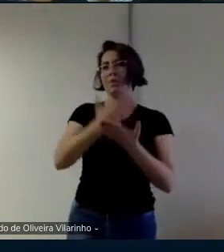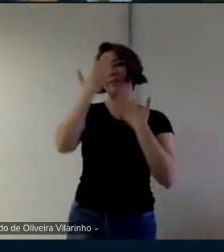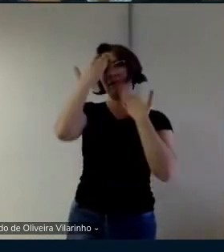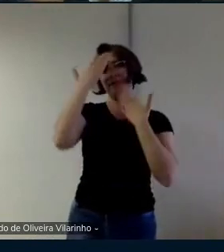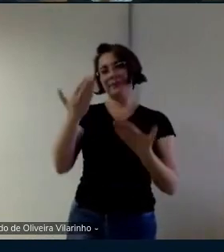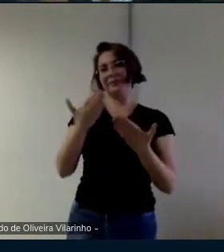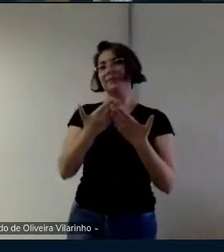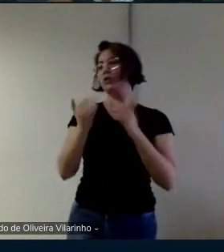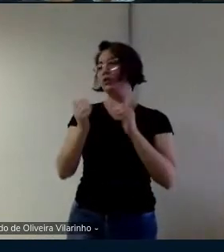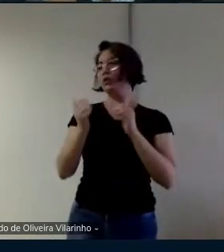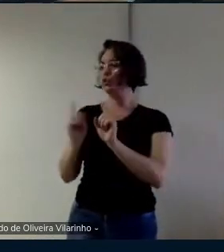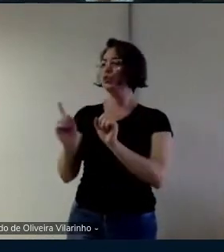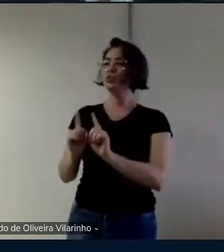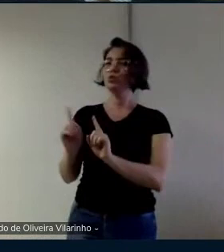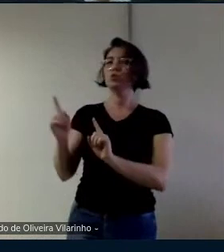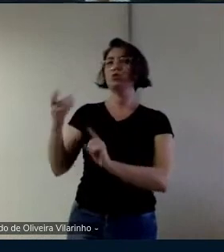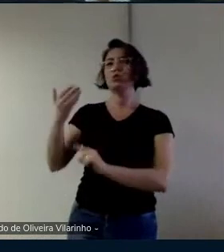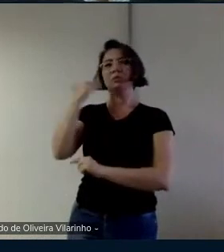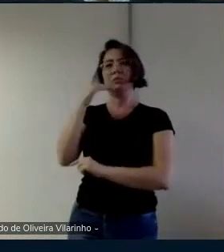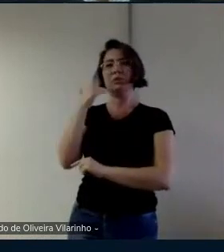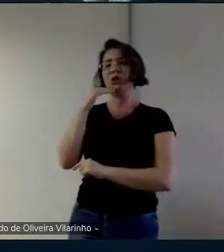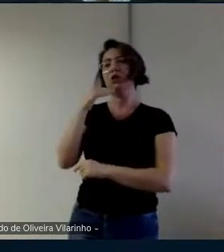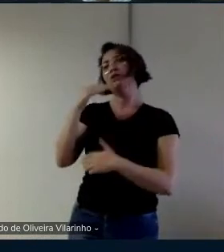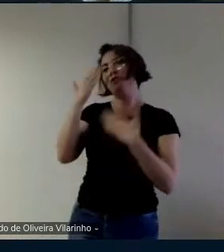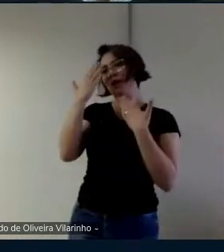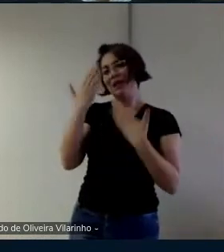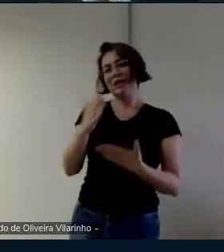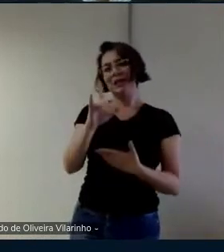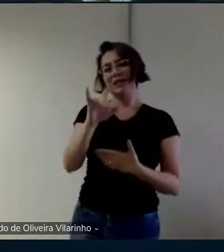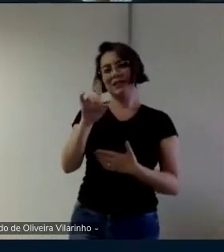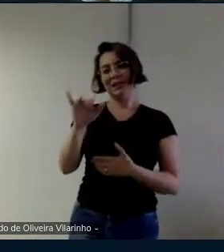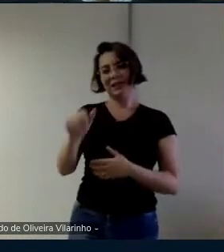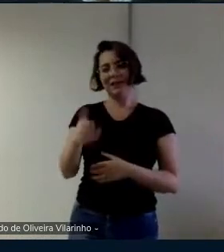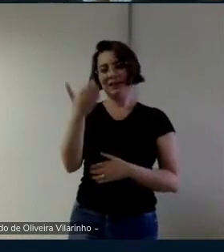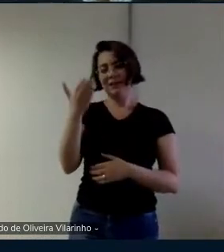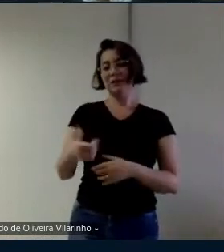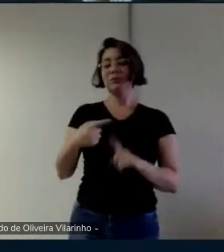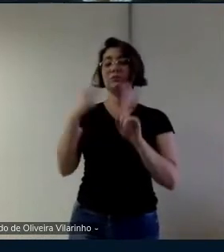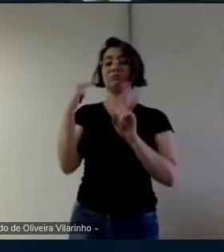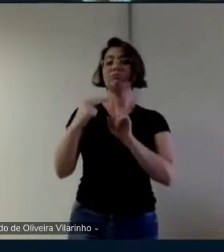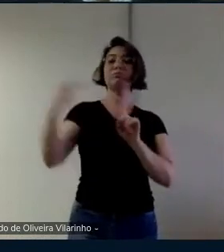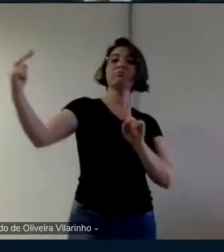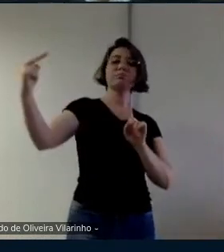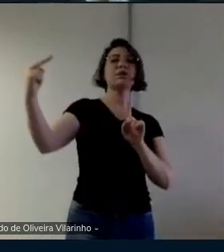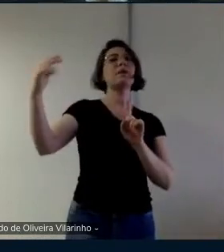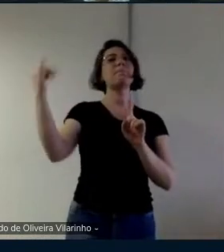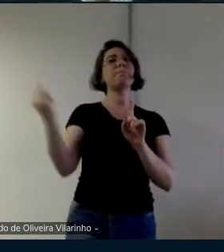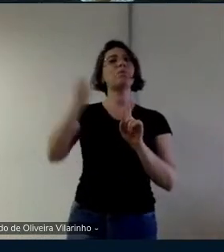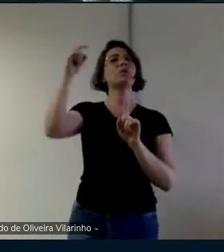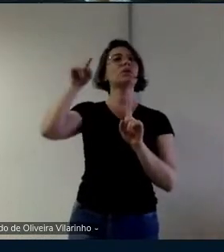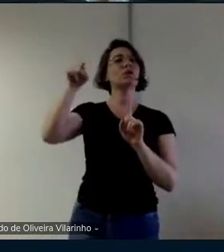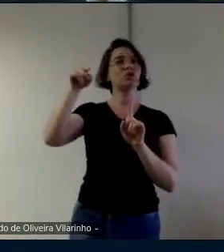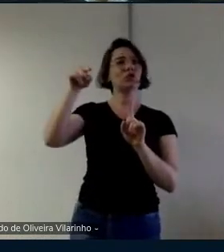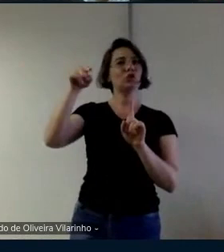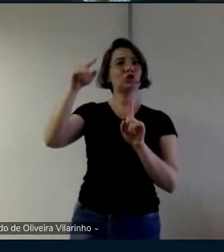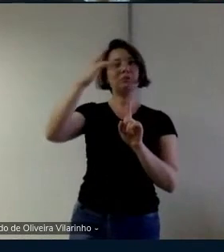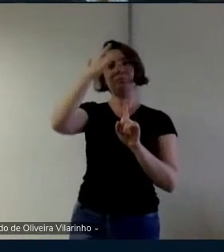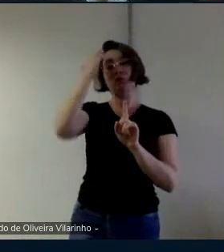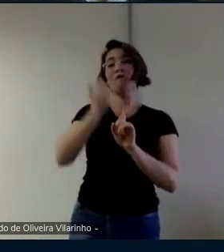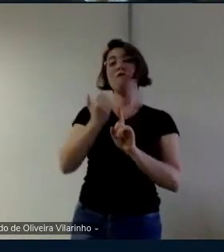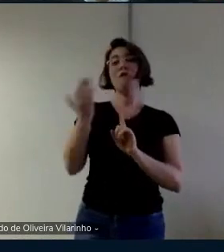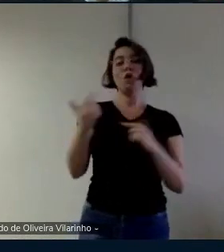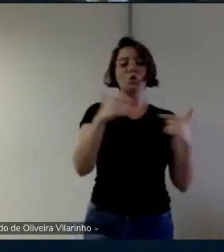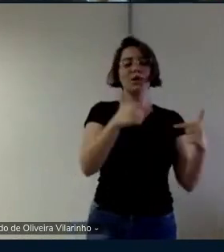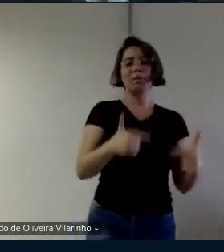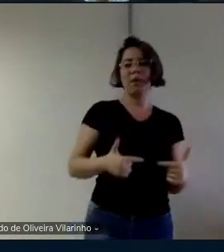junto com a Michelle aqui eu vou aproveitar e agradecer a ideia porque eu acho que olhar de fora é sempre muito importante né olhar de quem tá de